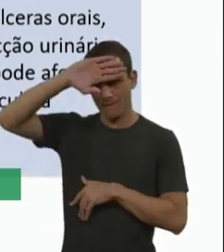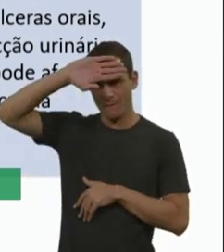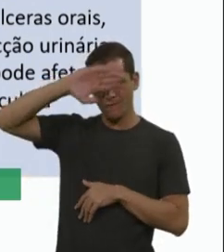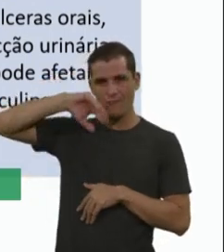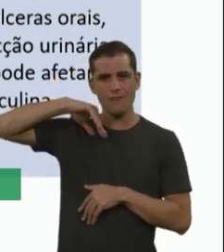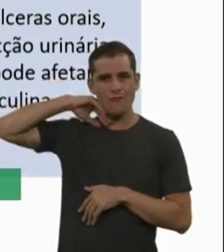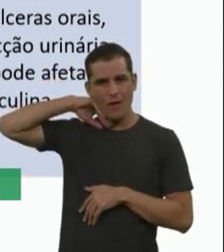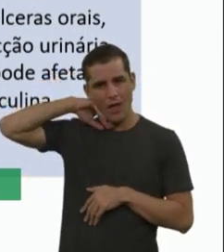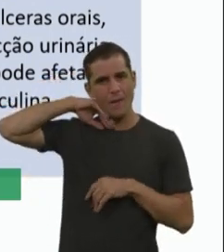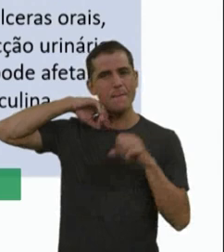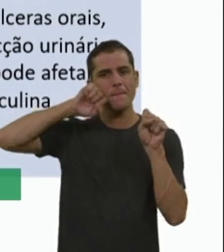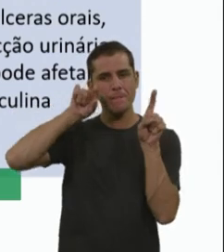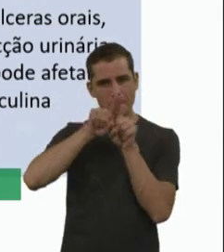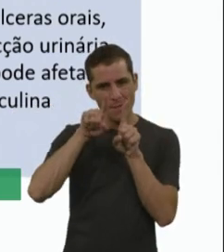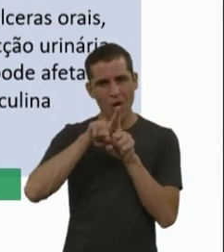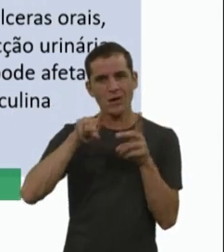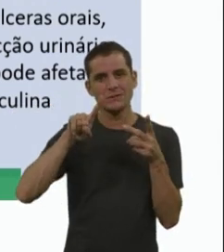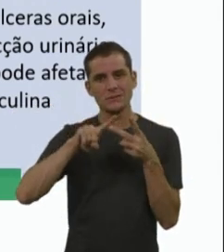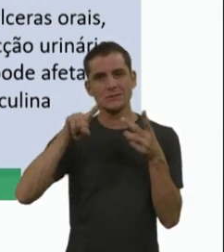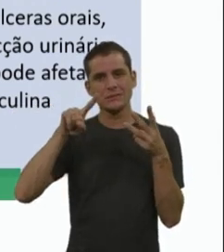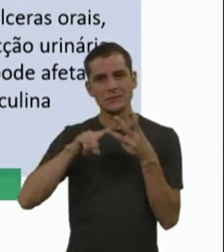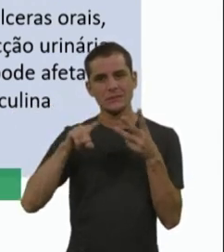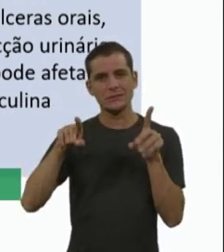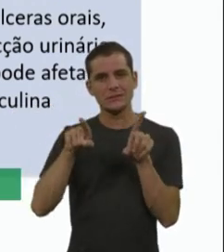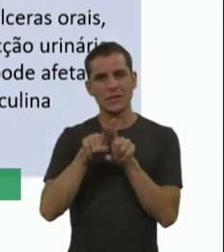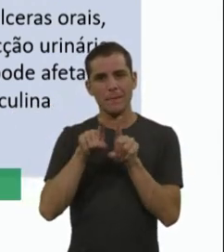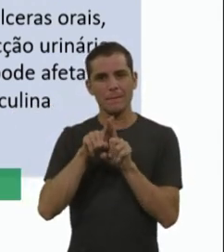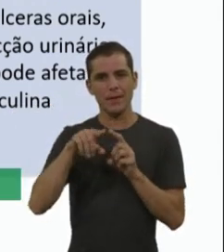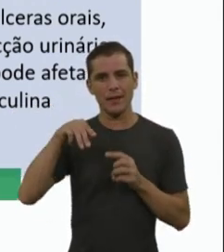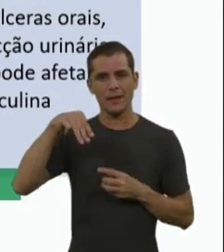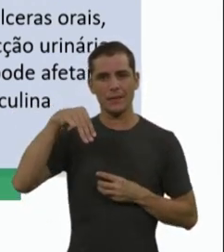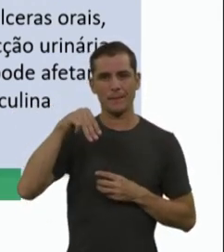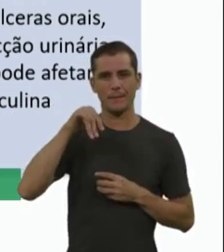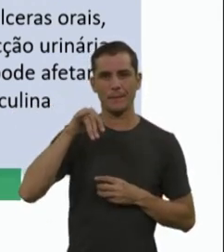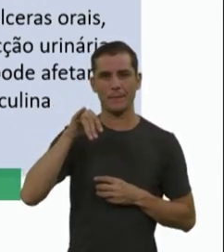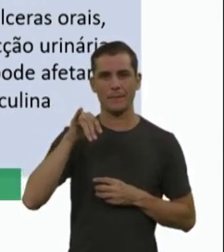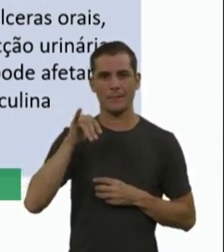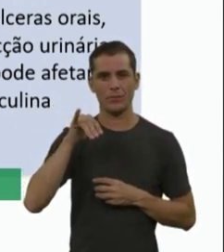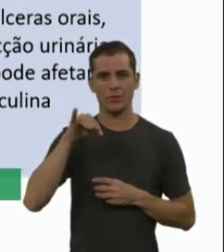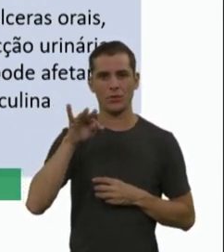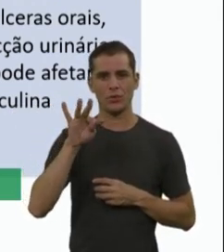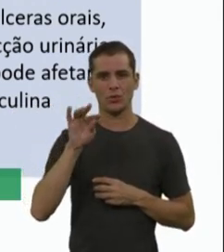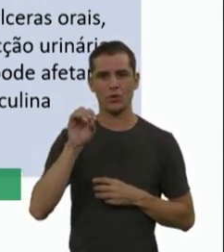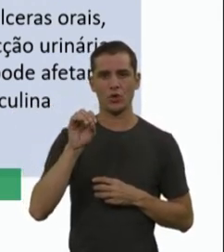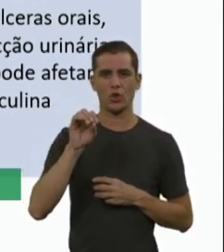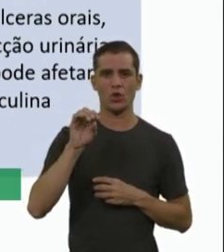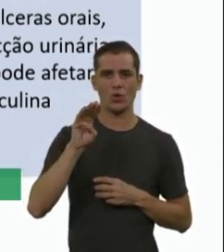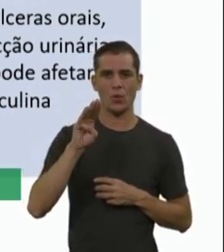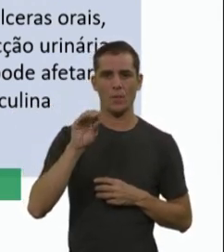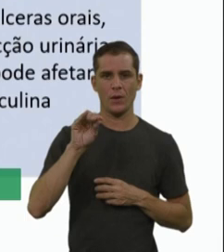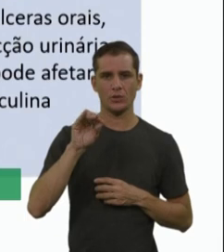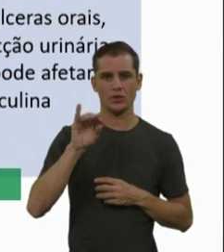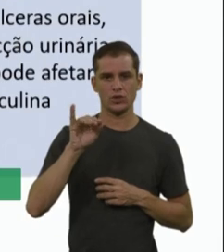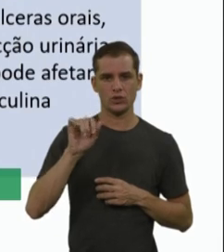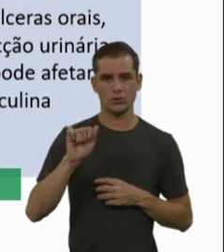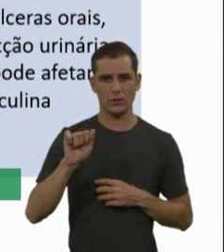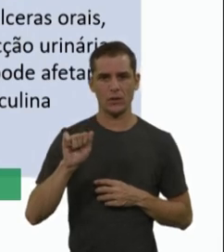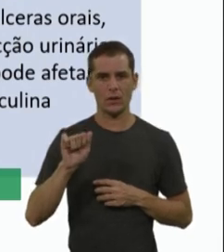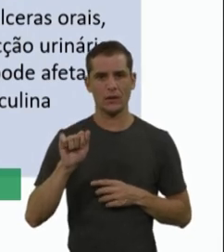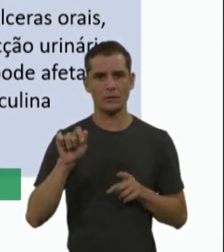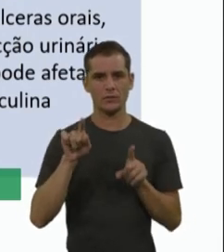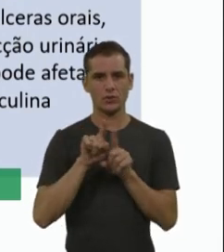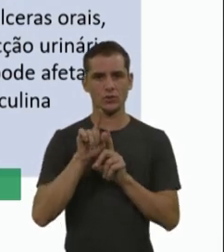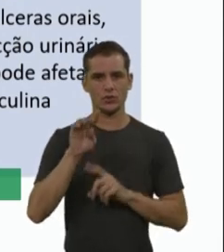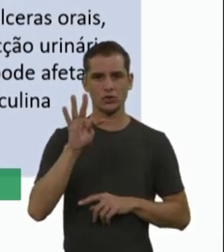trombostopenia, embora, né, não seja frequente, em torno de 6% mais na primeira semana, e podem ter um aumento da troponina,